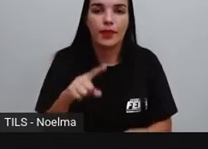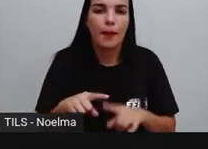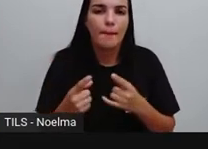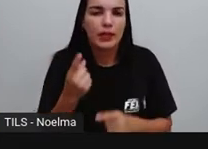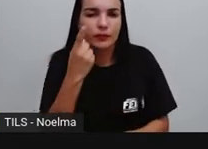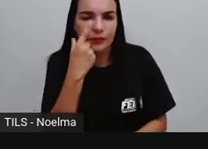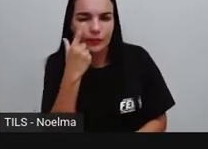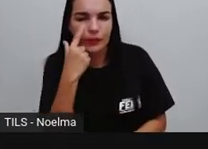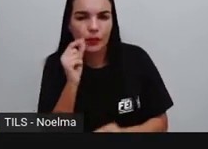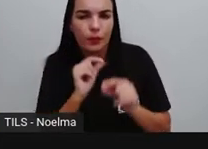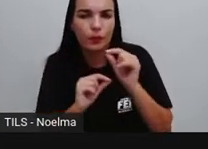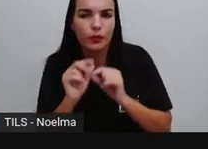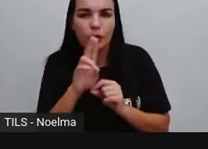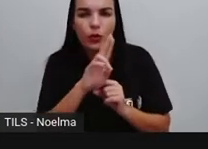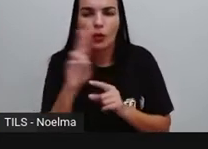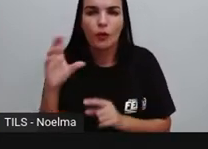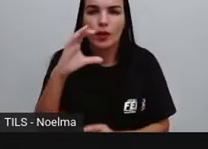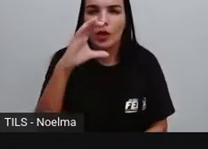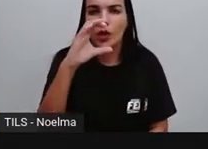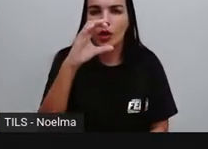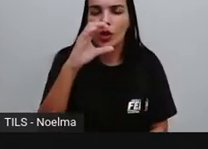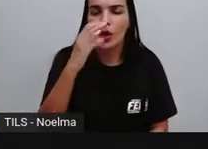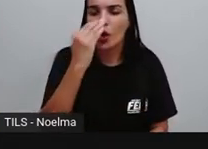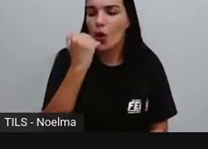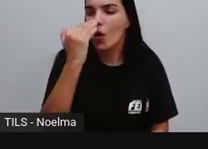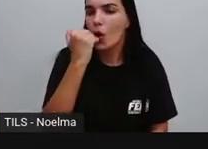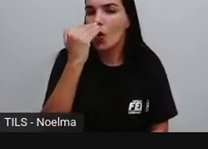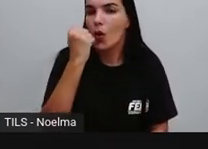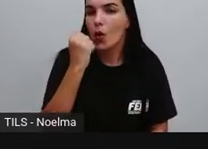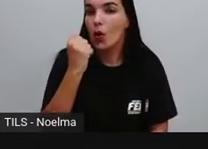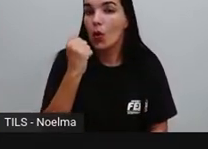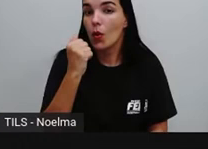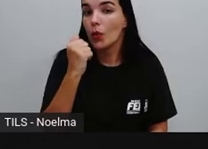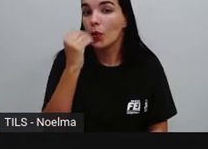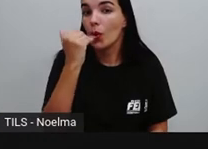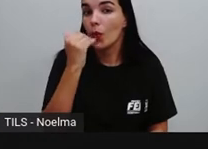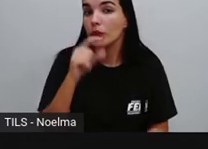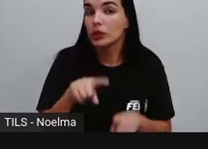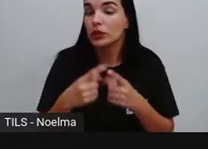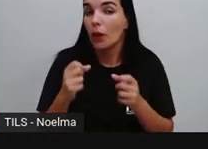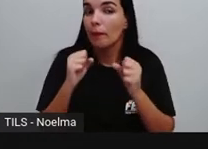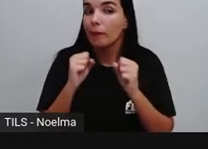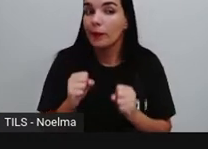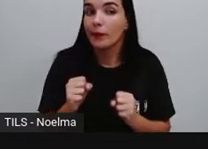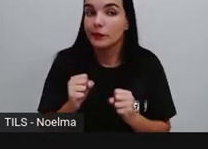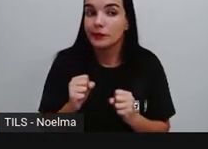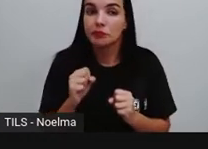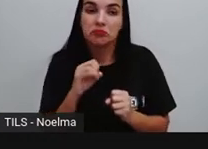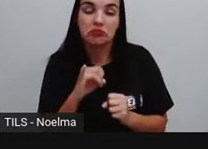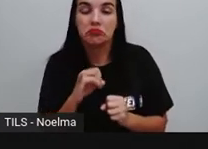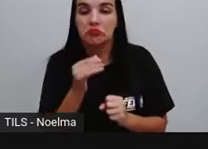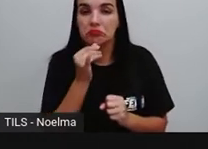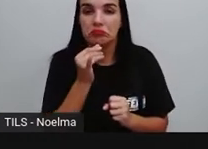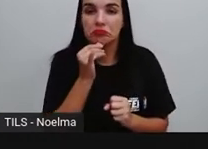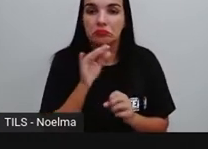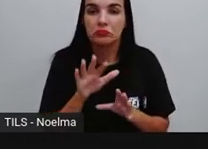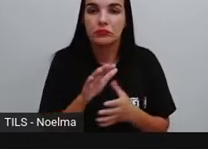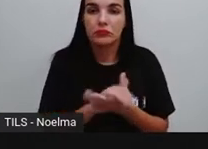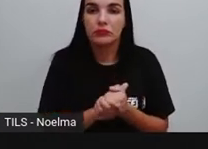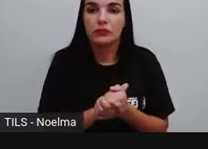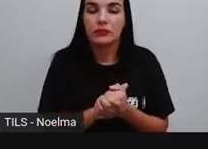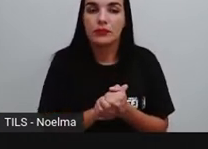consumo aqui, se eu for colocar ele como verbo, ele vai ficar como consumir, certo? Pode ser assim, se ele for